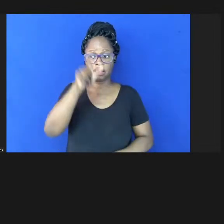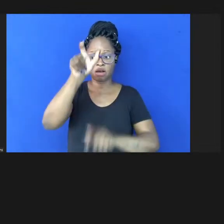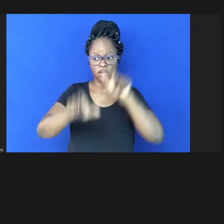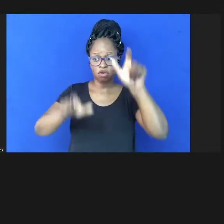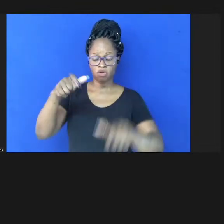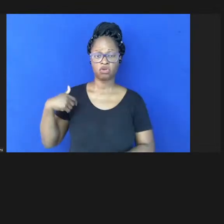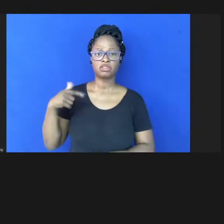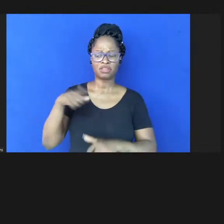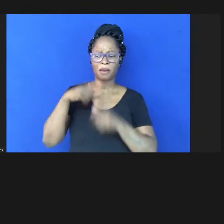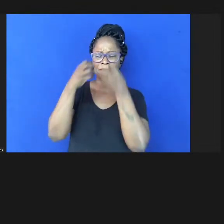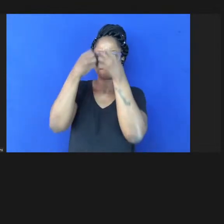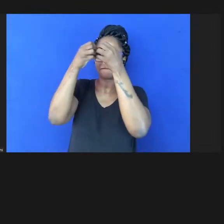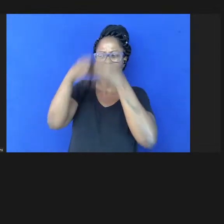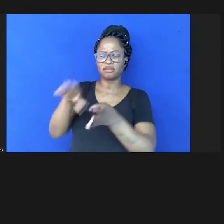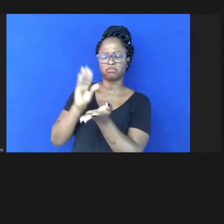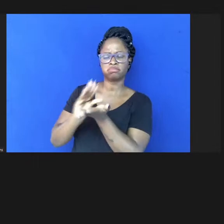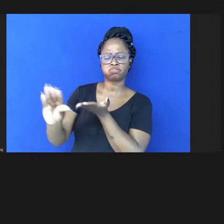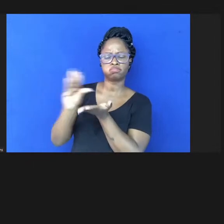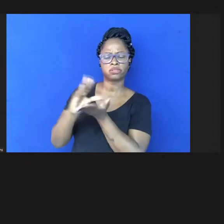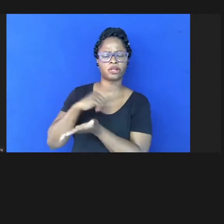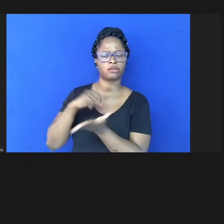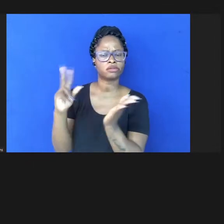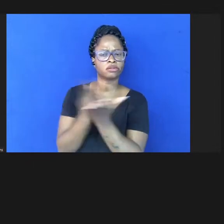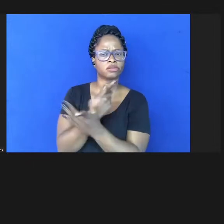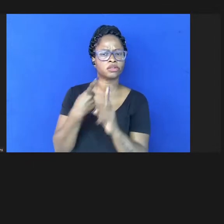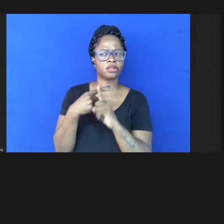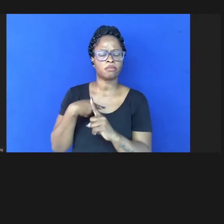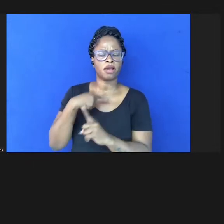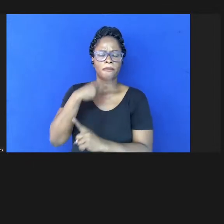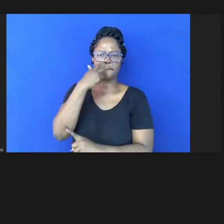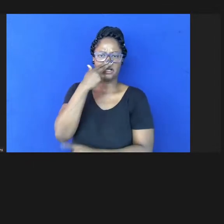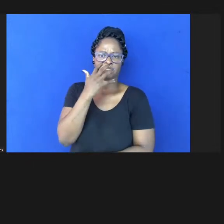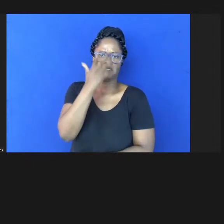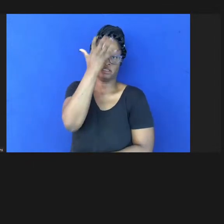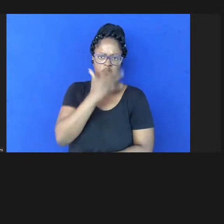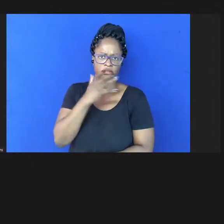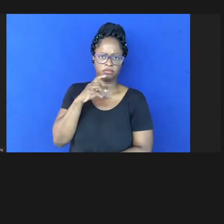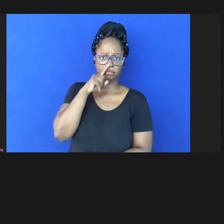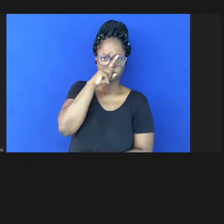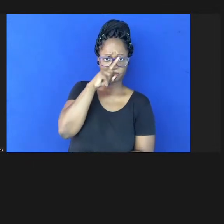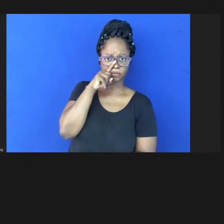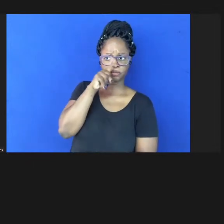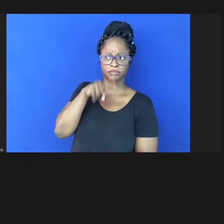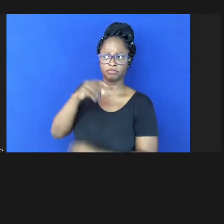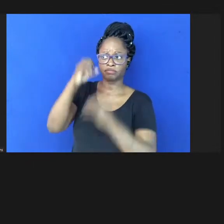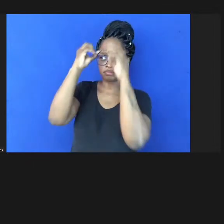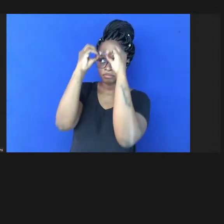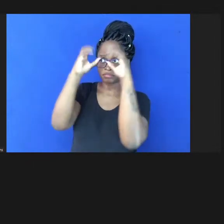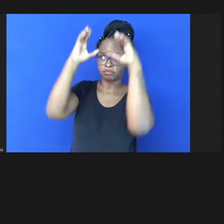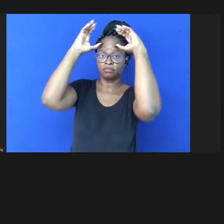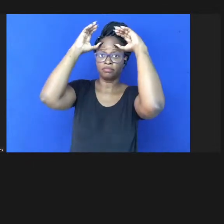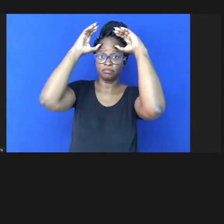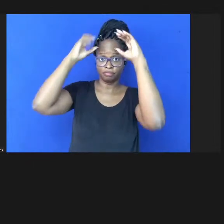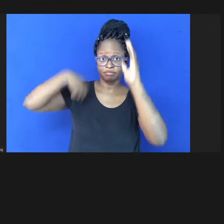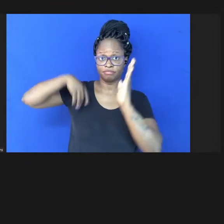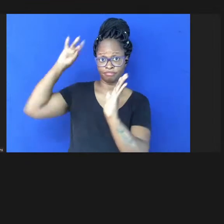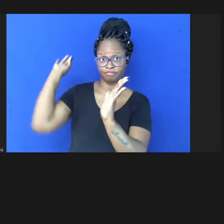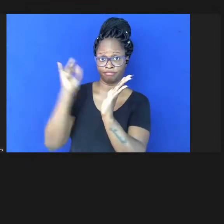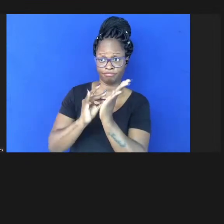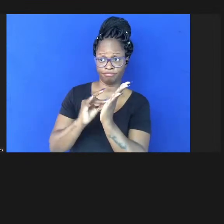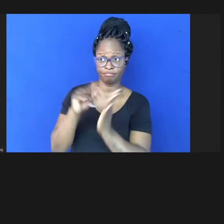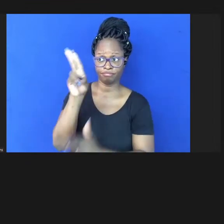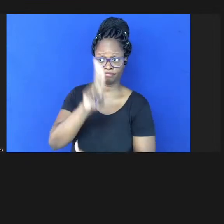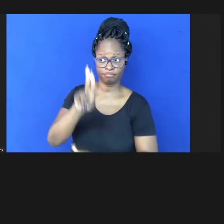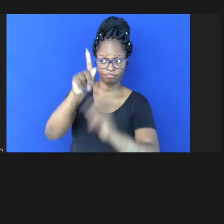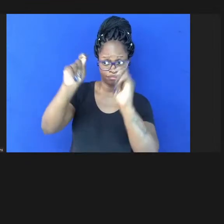recursos e uma ameaça ao conhecimento realmente utilizável